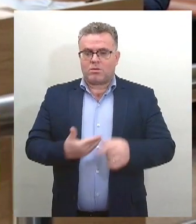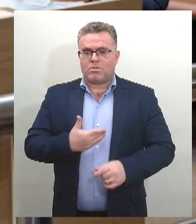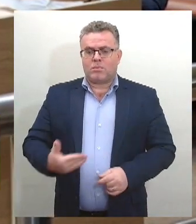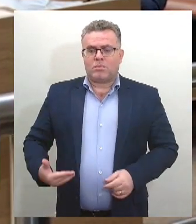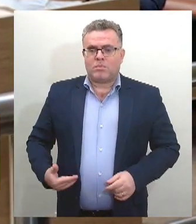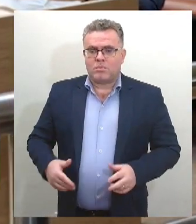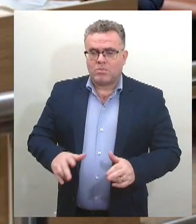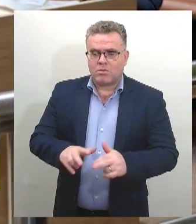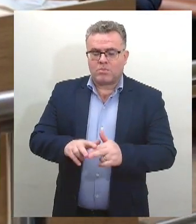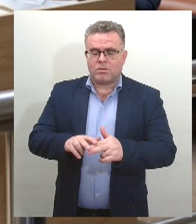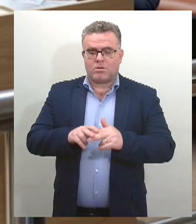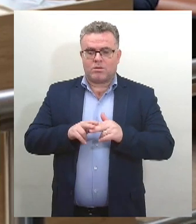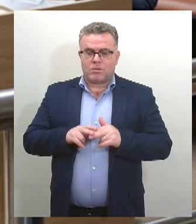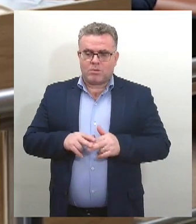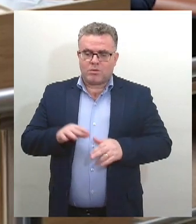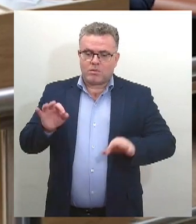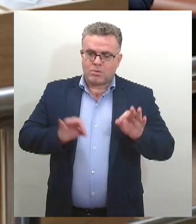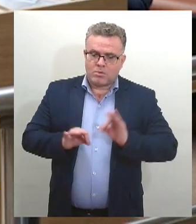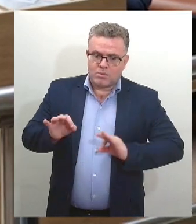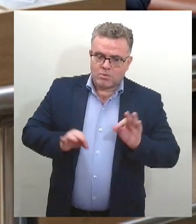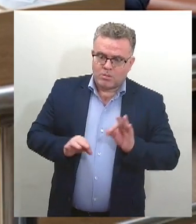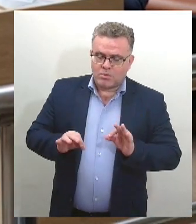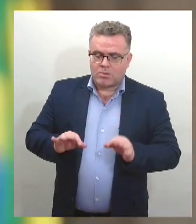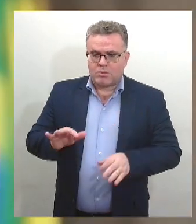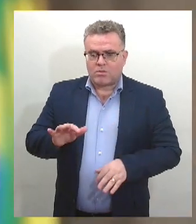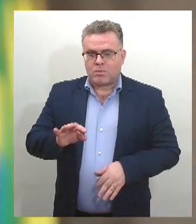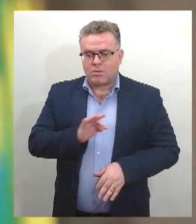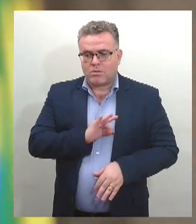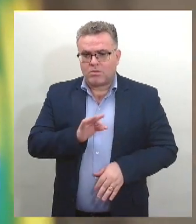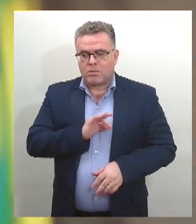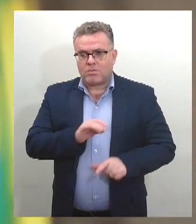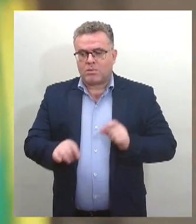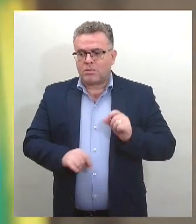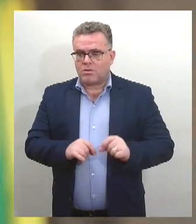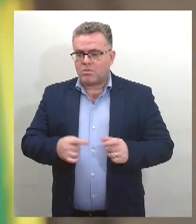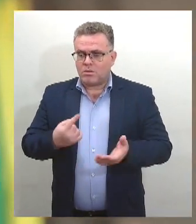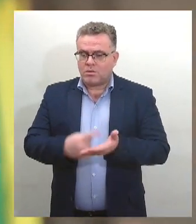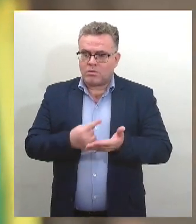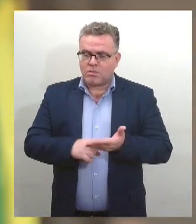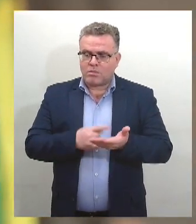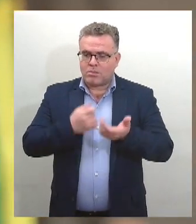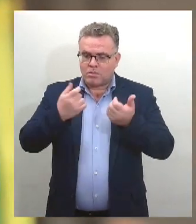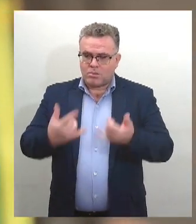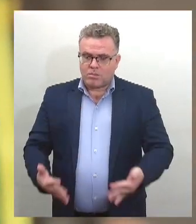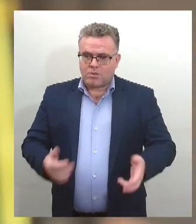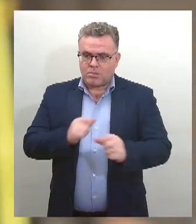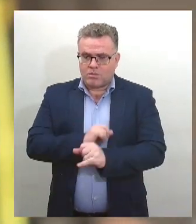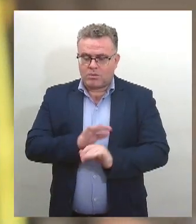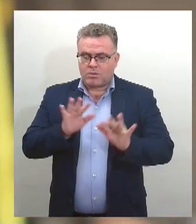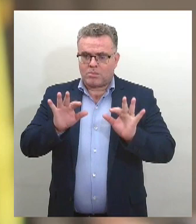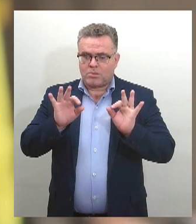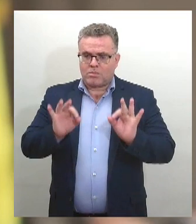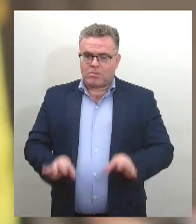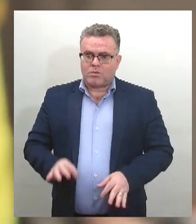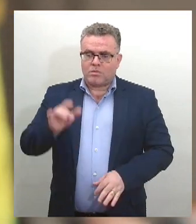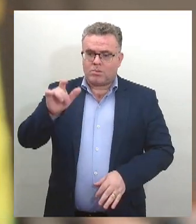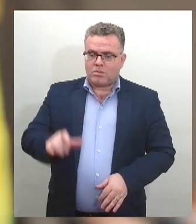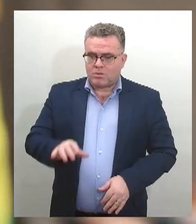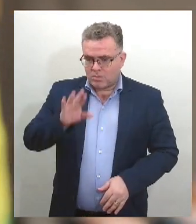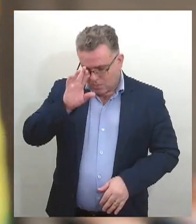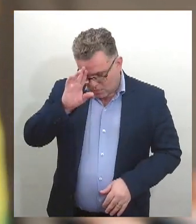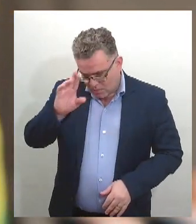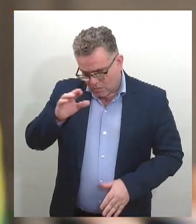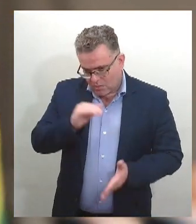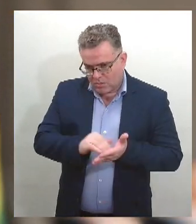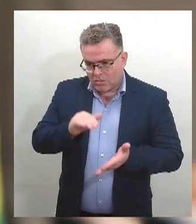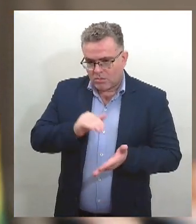documentações e orçamentos foram esclarecidos pela chefe da assessoria técnica da Secretaria-Geral da Mesa